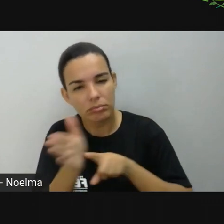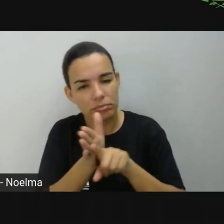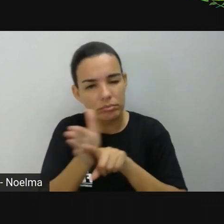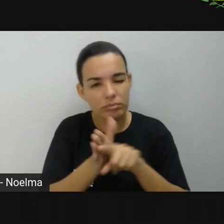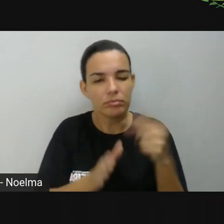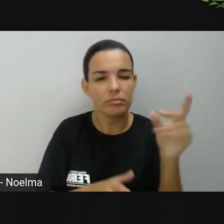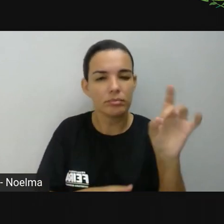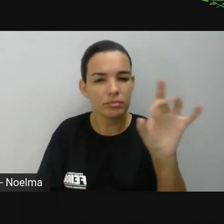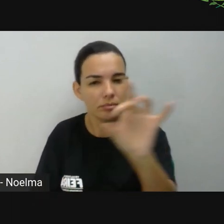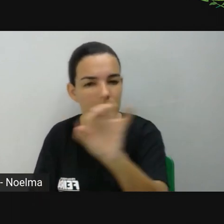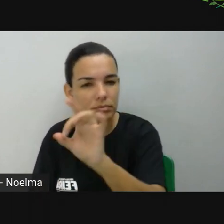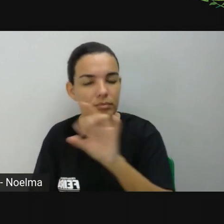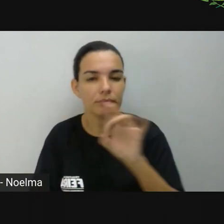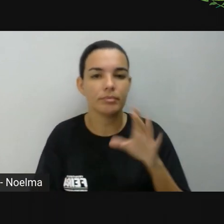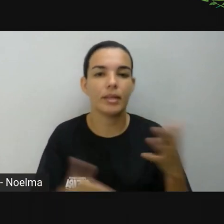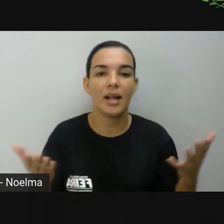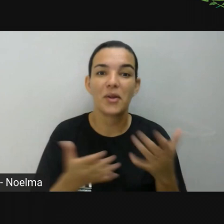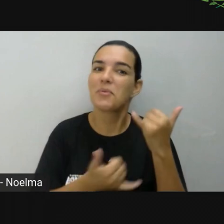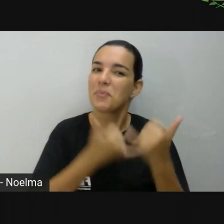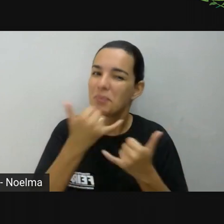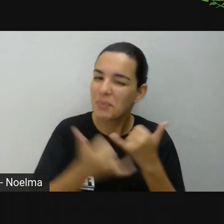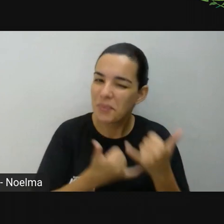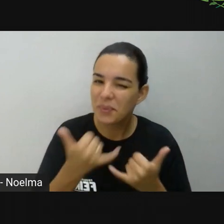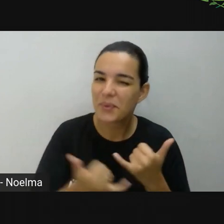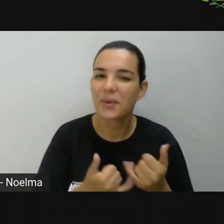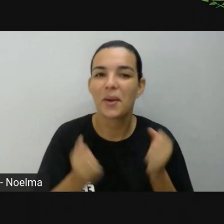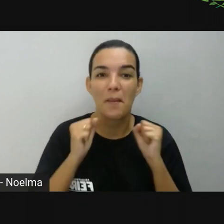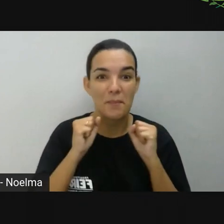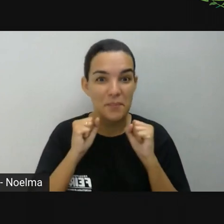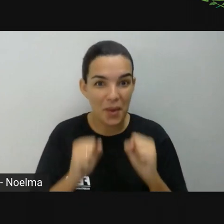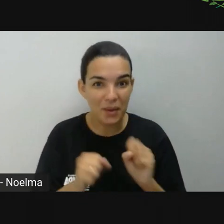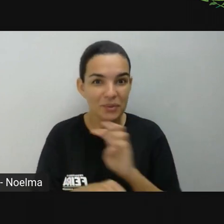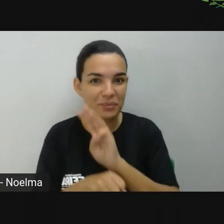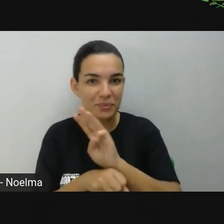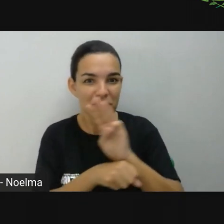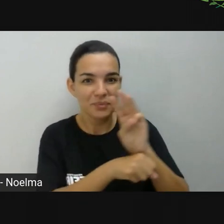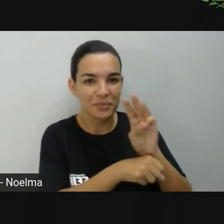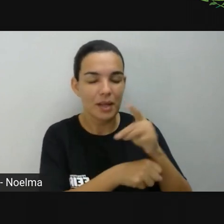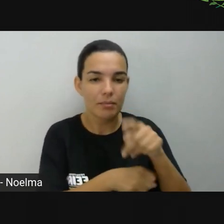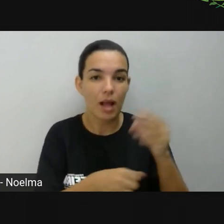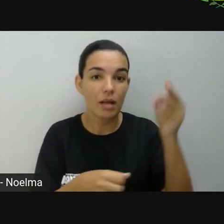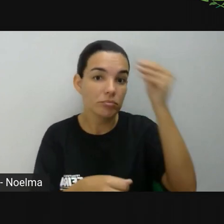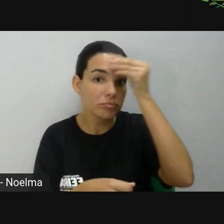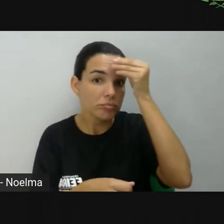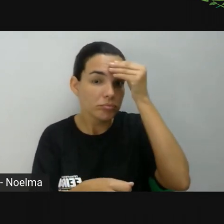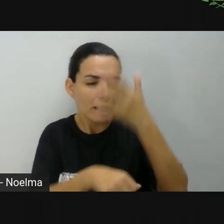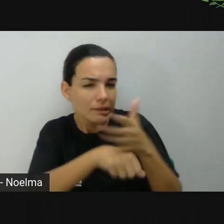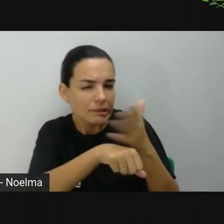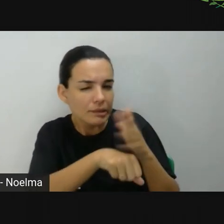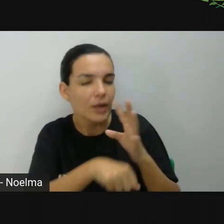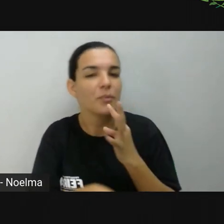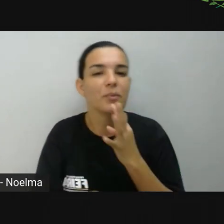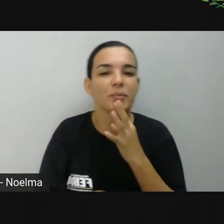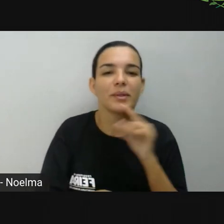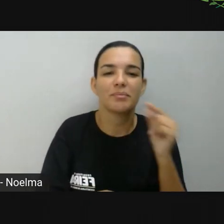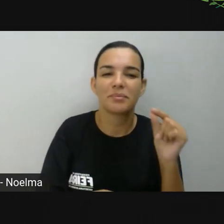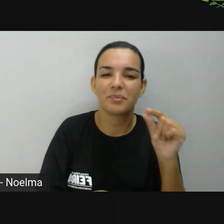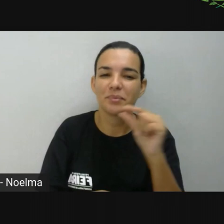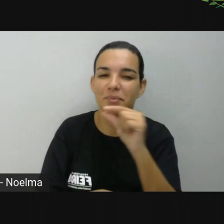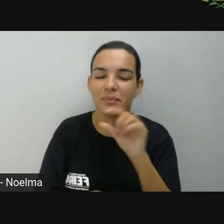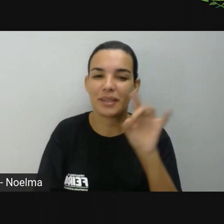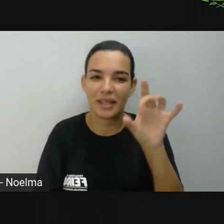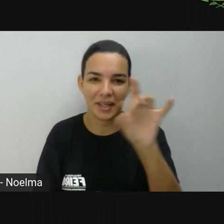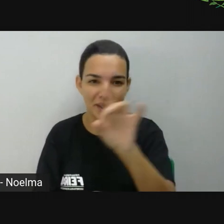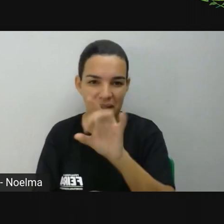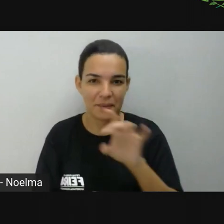aproveitem esse link aí brinque bastante jogue bastante para vocês exercitarem os conhecimentos de vocês e